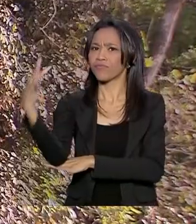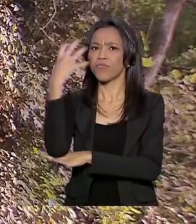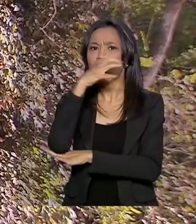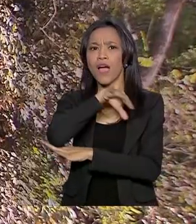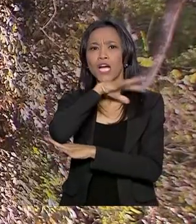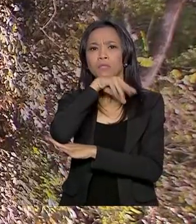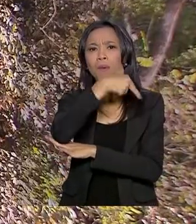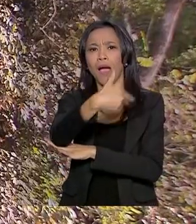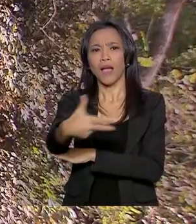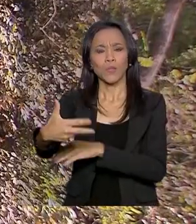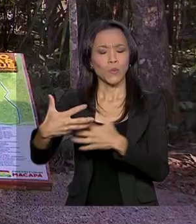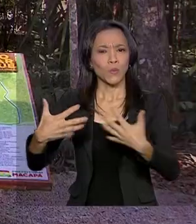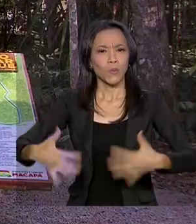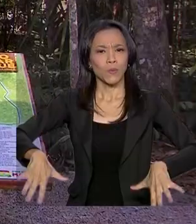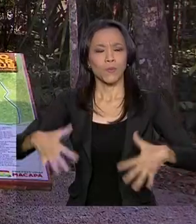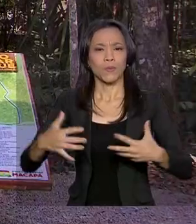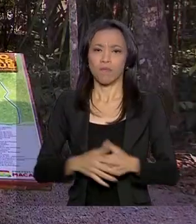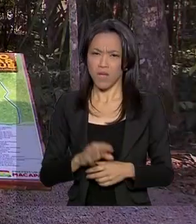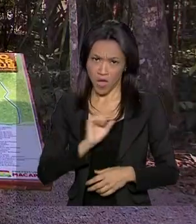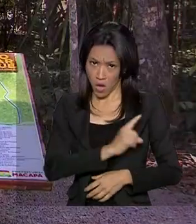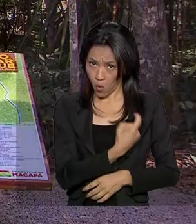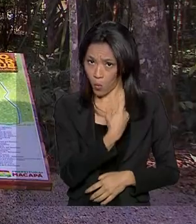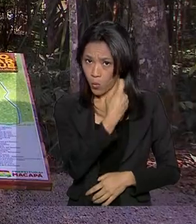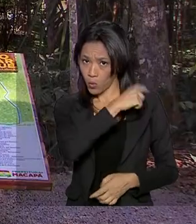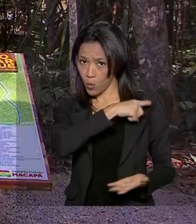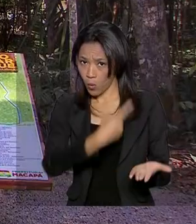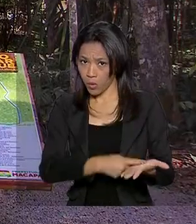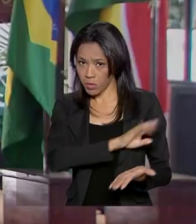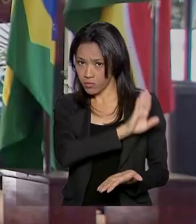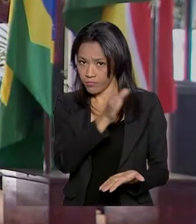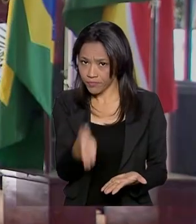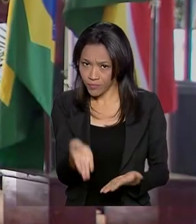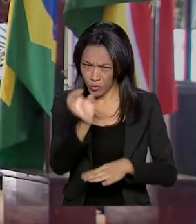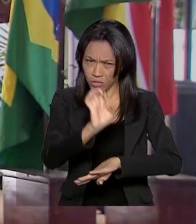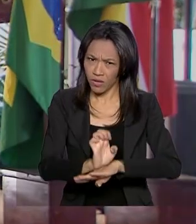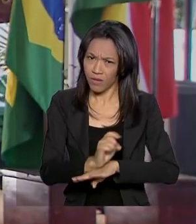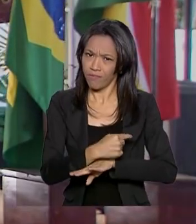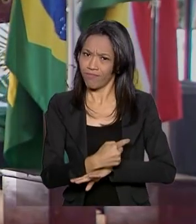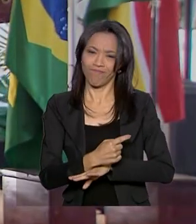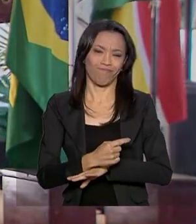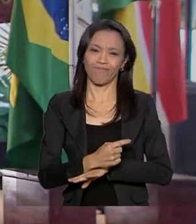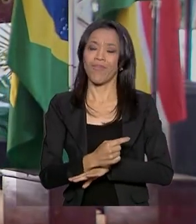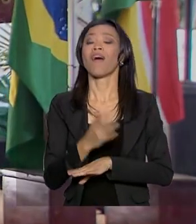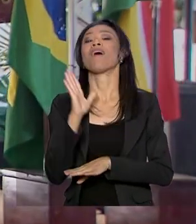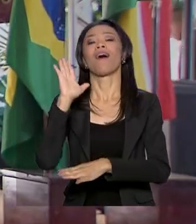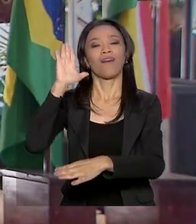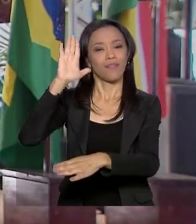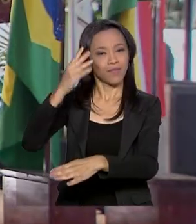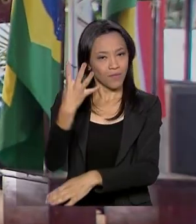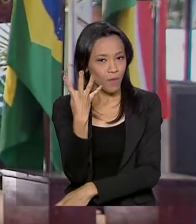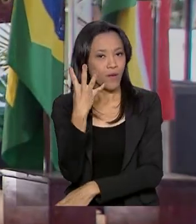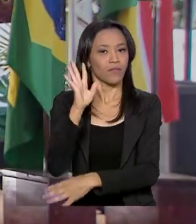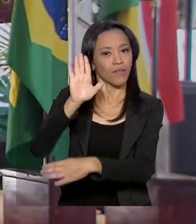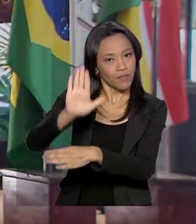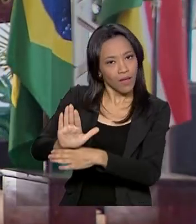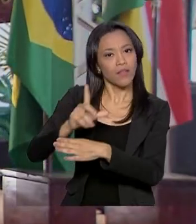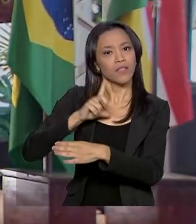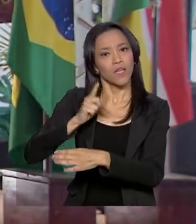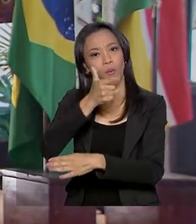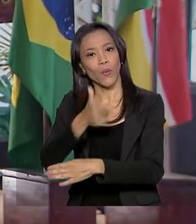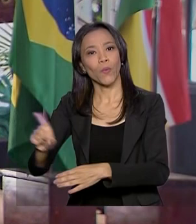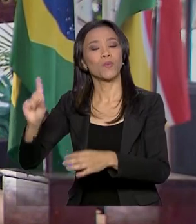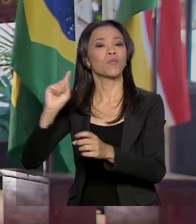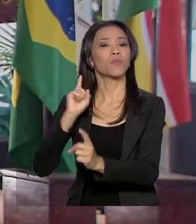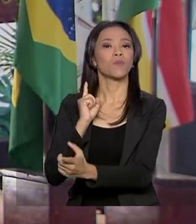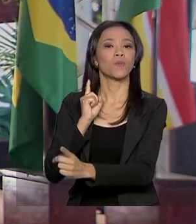norte. Mas esse não é o único compromisso do presidente em exercício aqui no Amapá. Às quatro da tarde, Davi Alcolumbre participa de uma